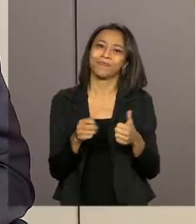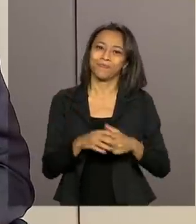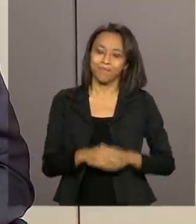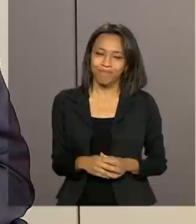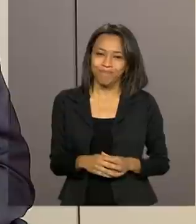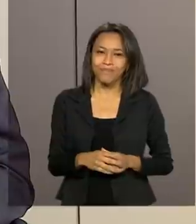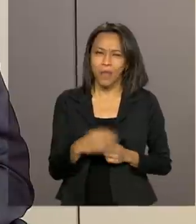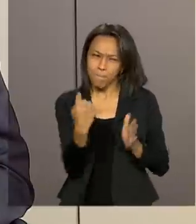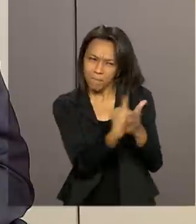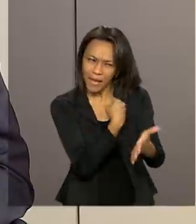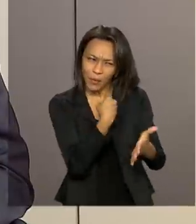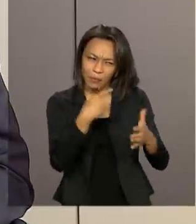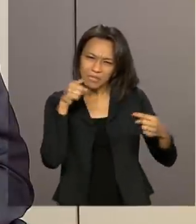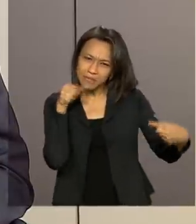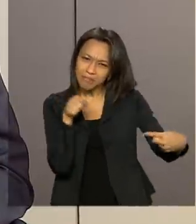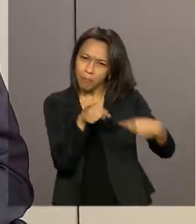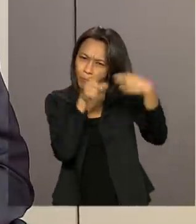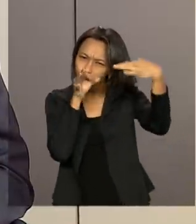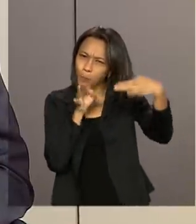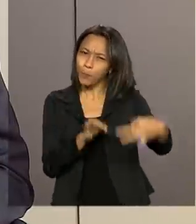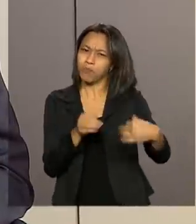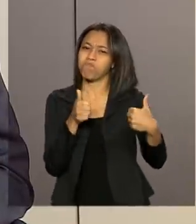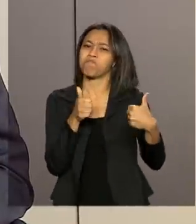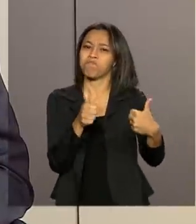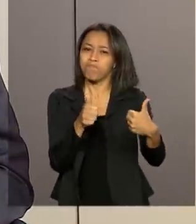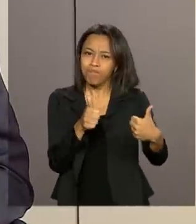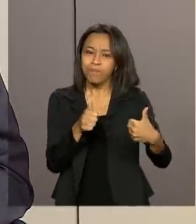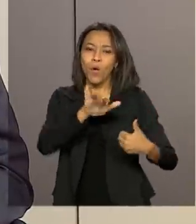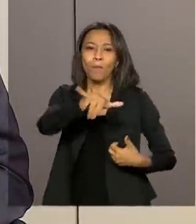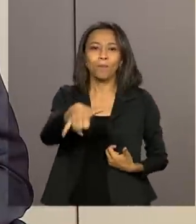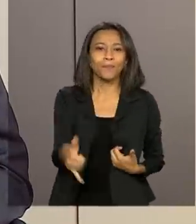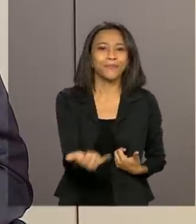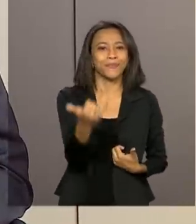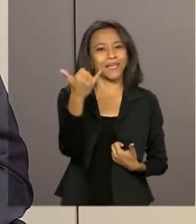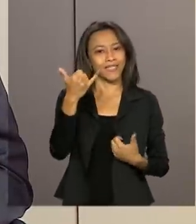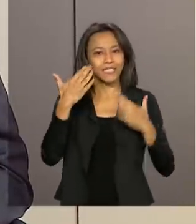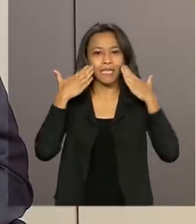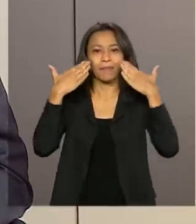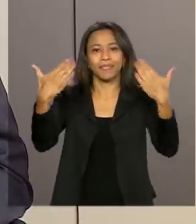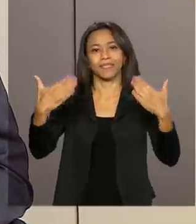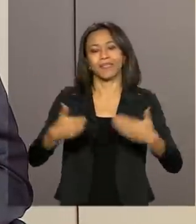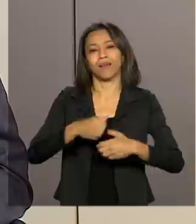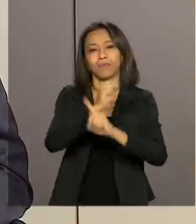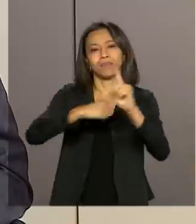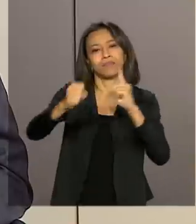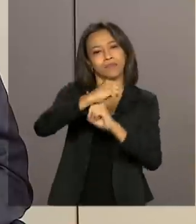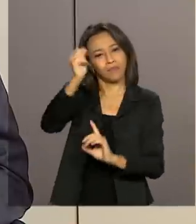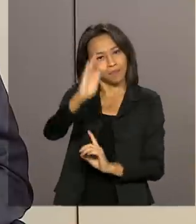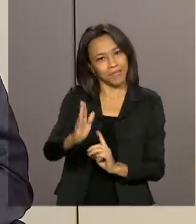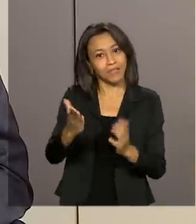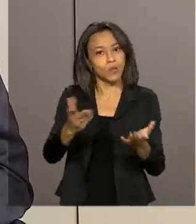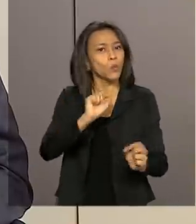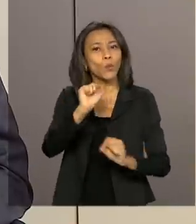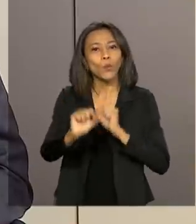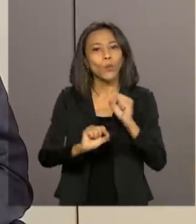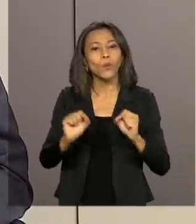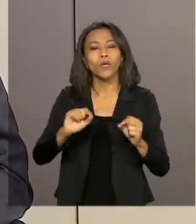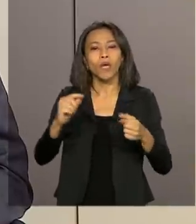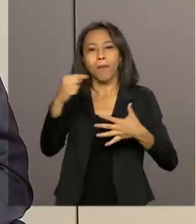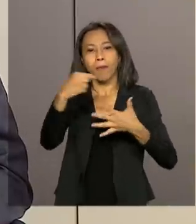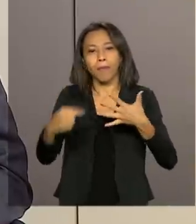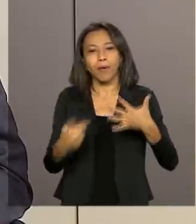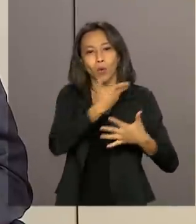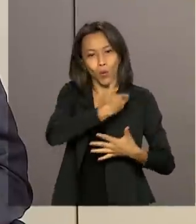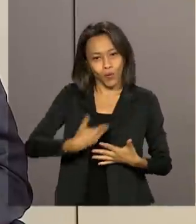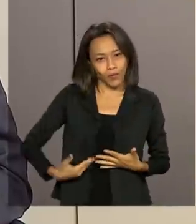pelos questionamentos muito bem colocados e a oportunidade de expor para a sociedade brasileira aquilo que o governo do